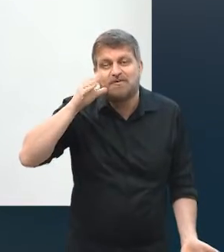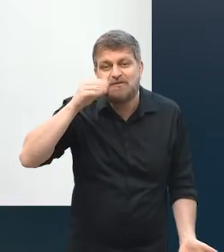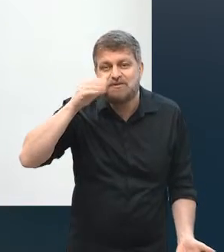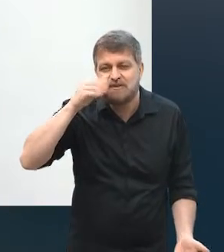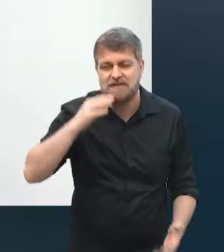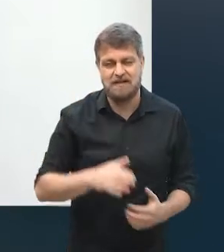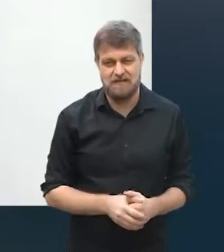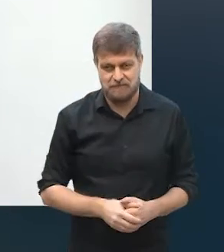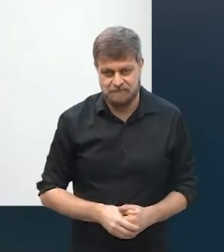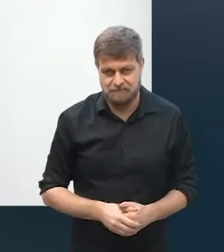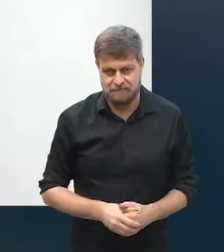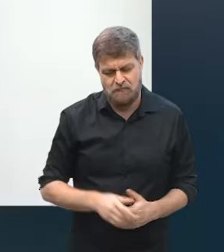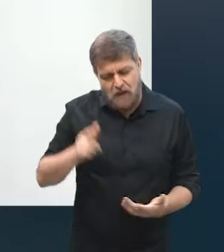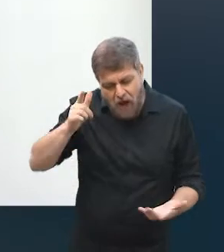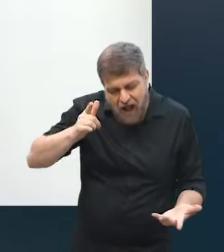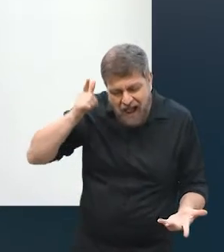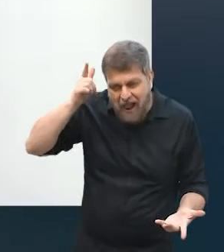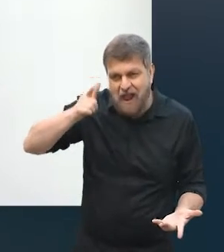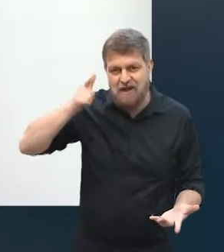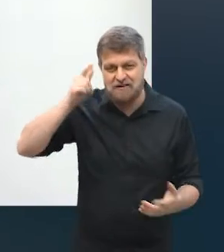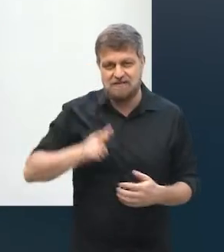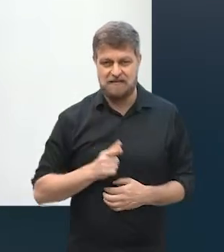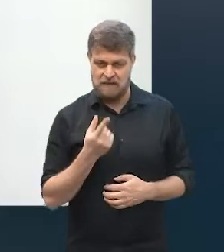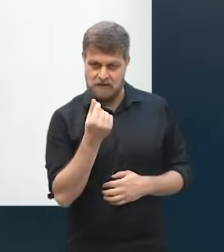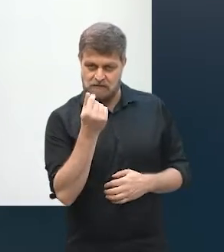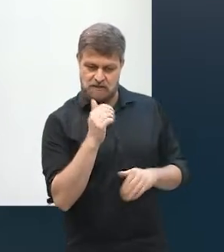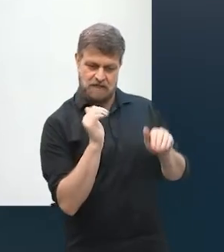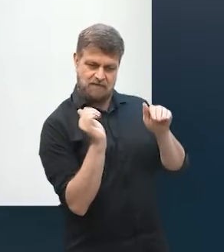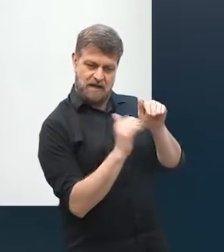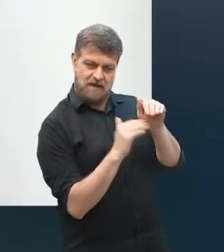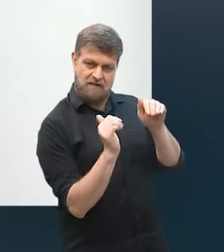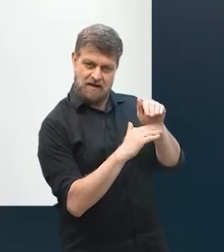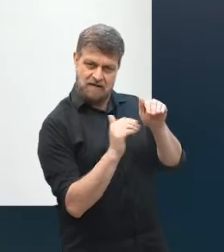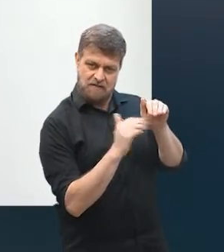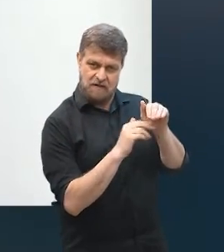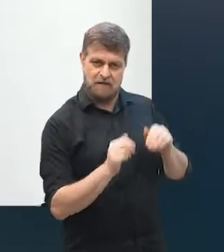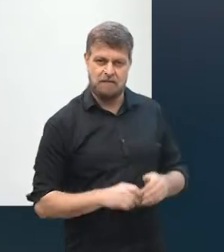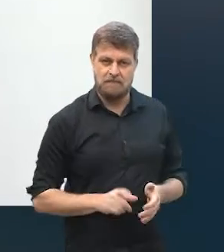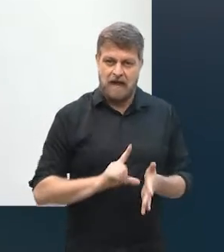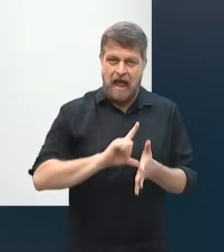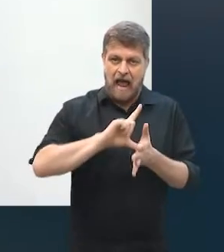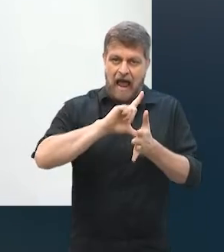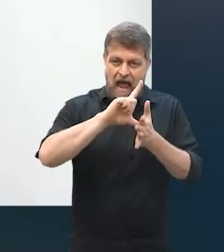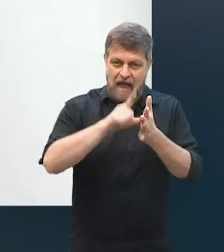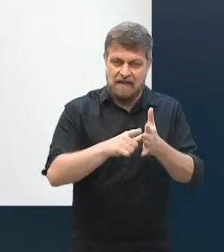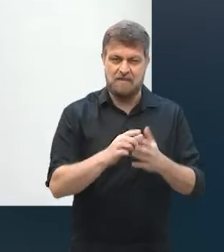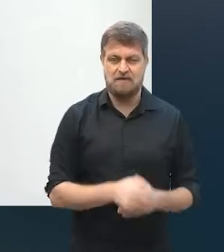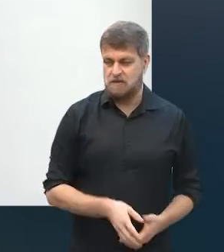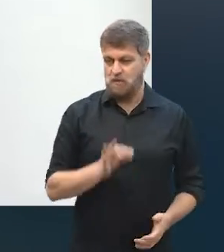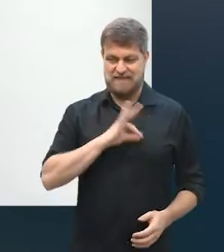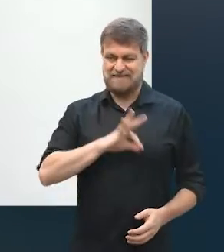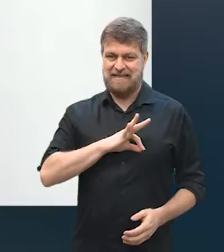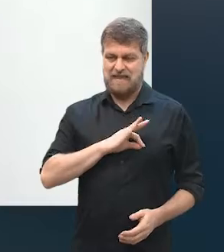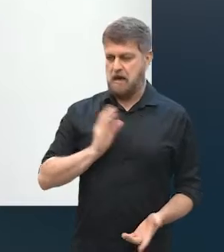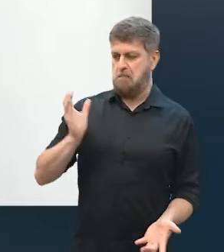é óbvio que a gente vai guardando dinheiro para investimentos que não vêm em forma de salário, né?